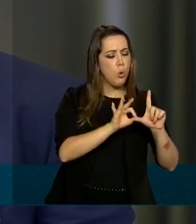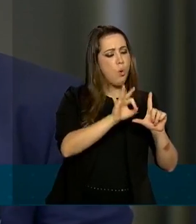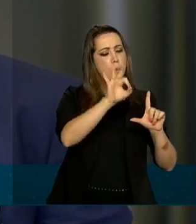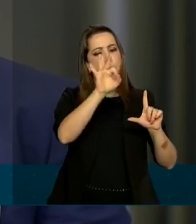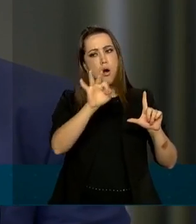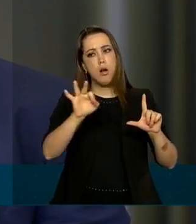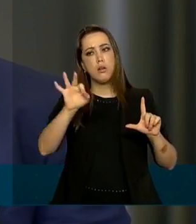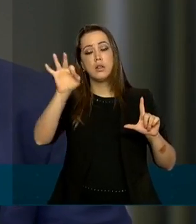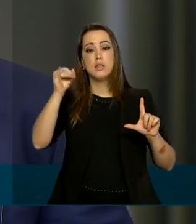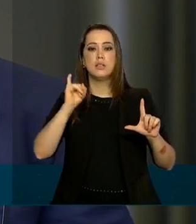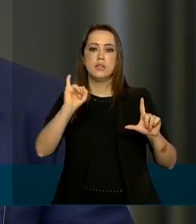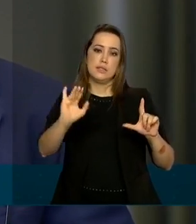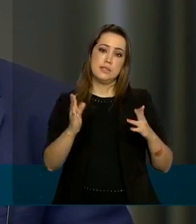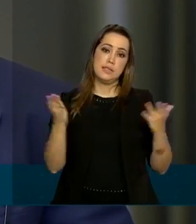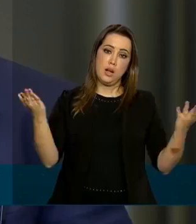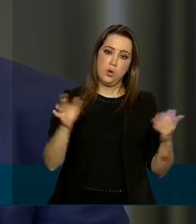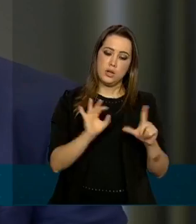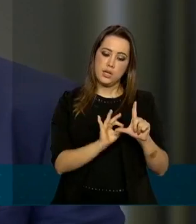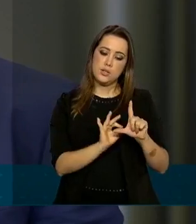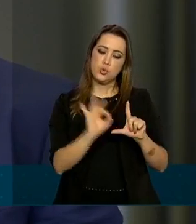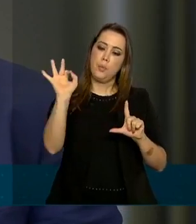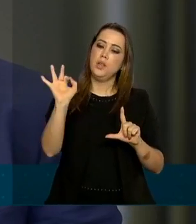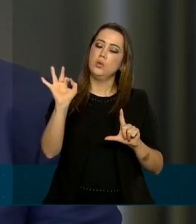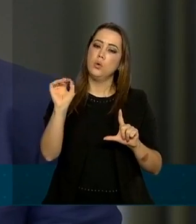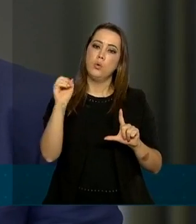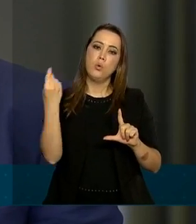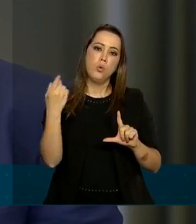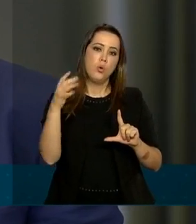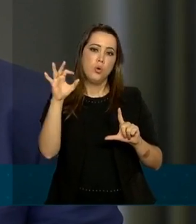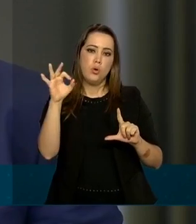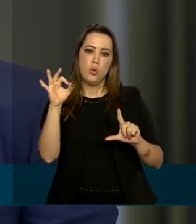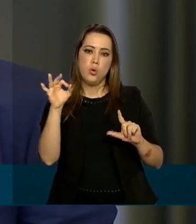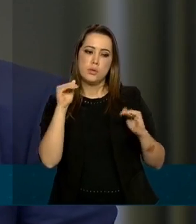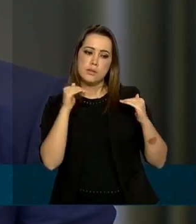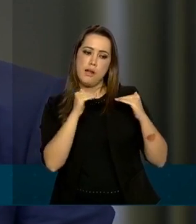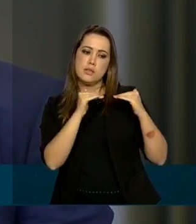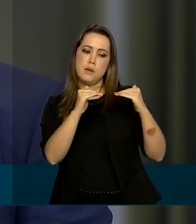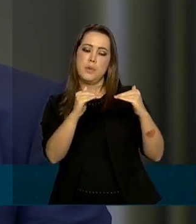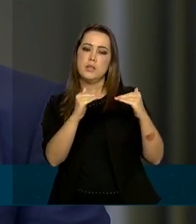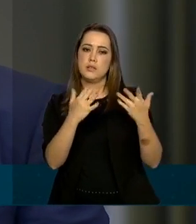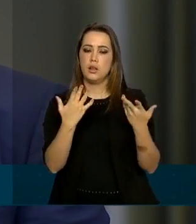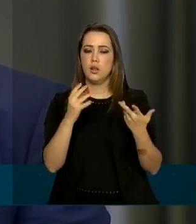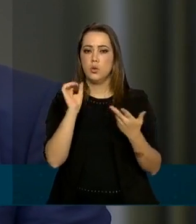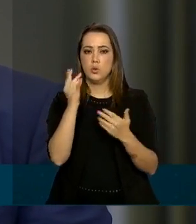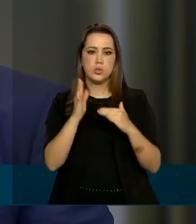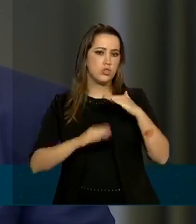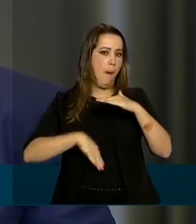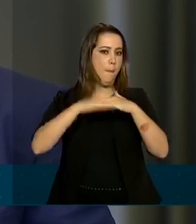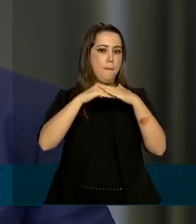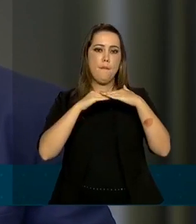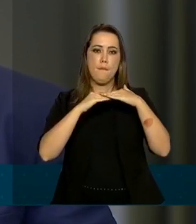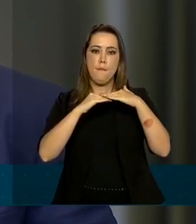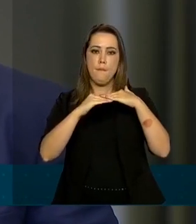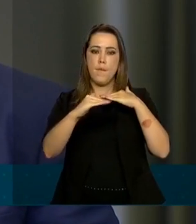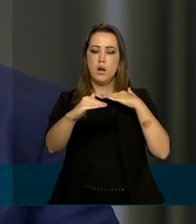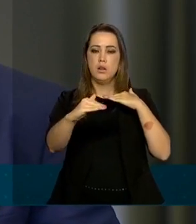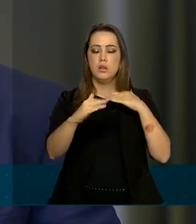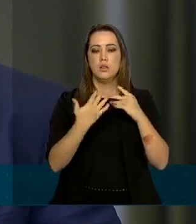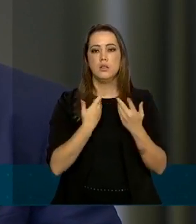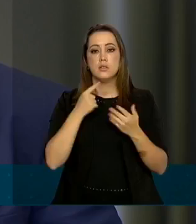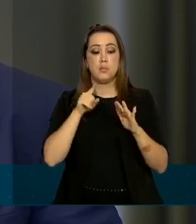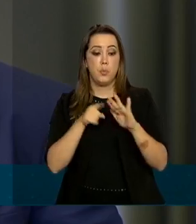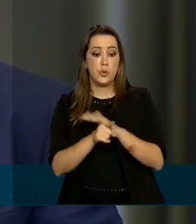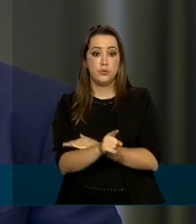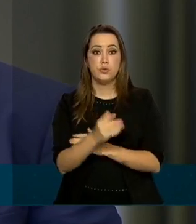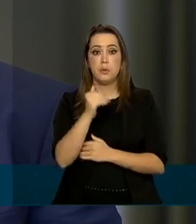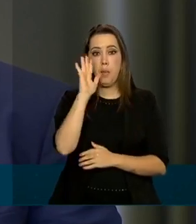se a curva está subindo se o negócio está se estabilizando se a gente já chegou num platô se a situação vai se